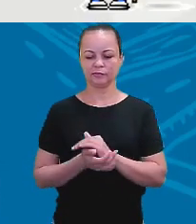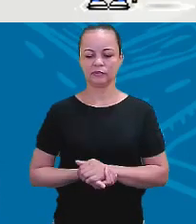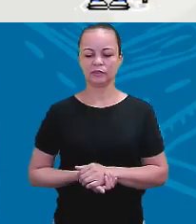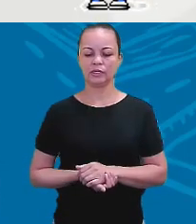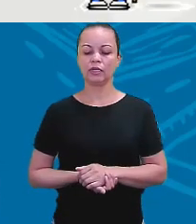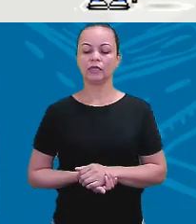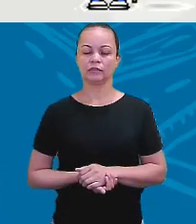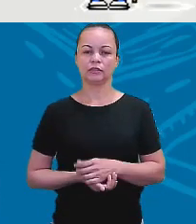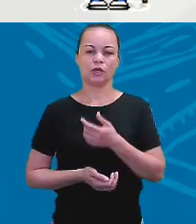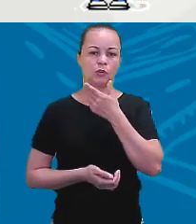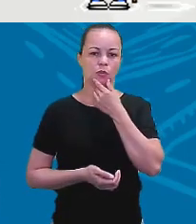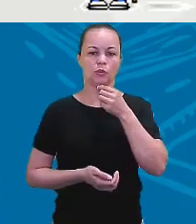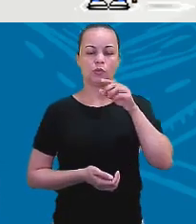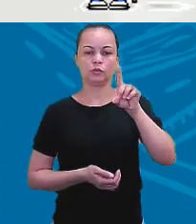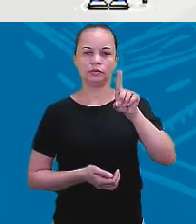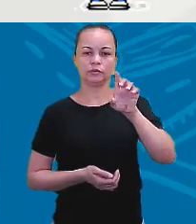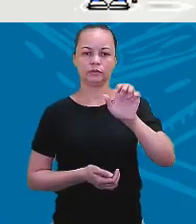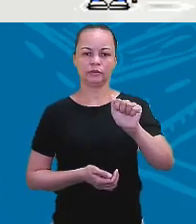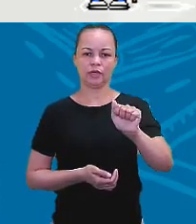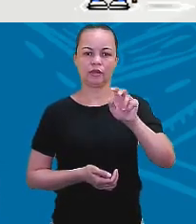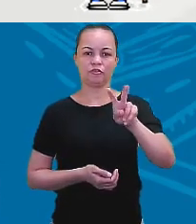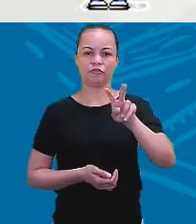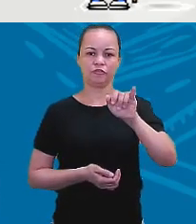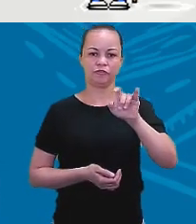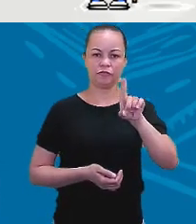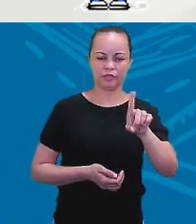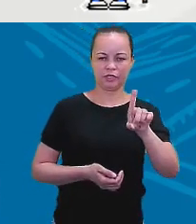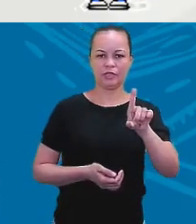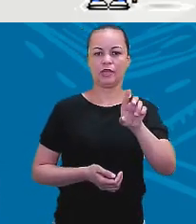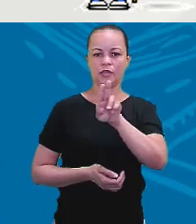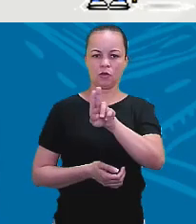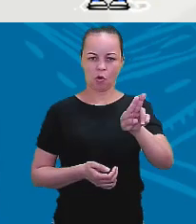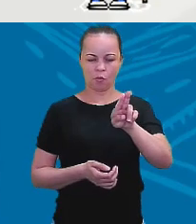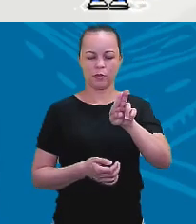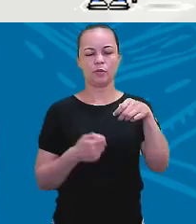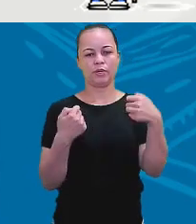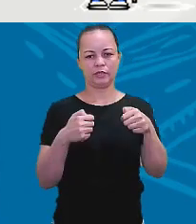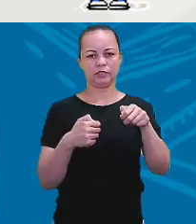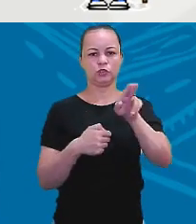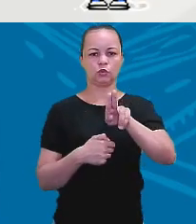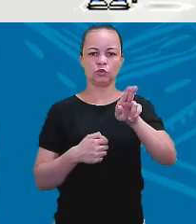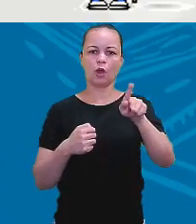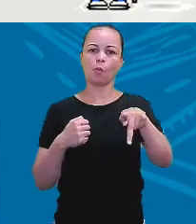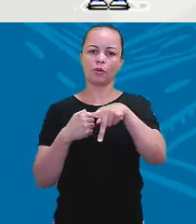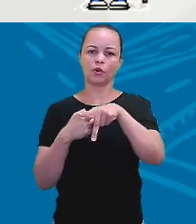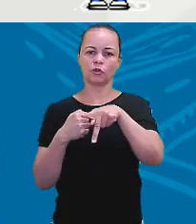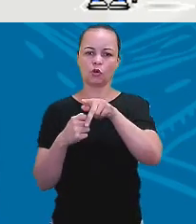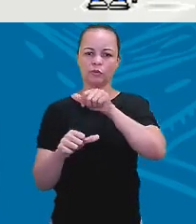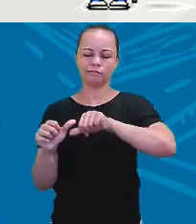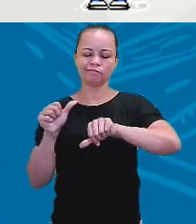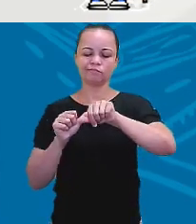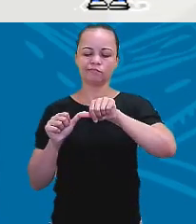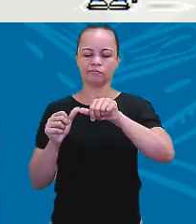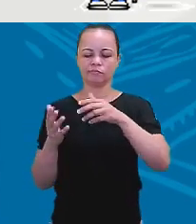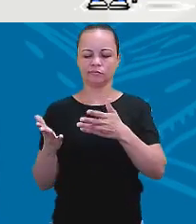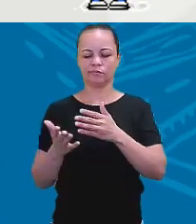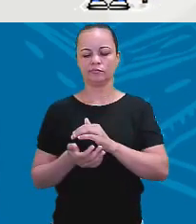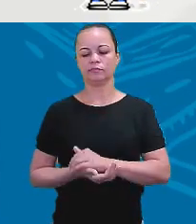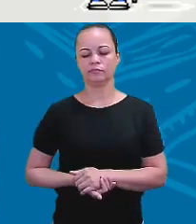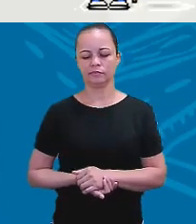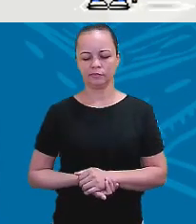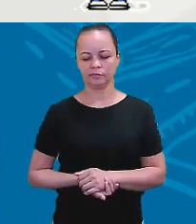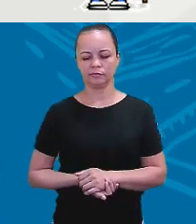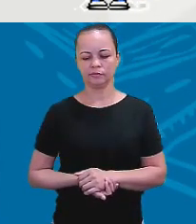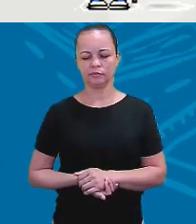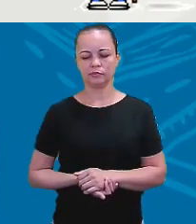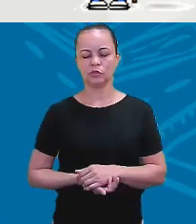David é nome. Eu vou ter que usar um pronome no lugar. The test was very difficult. O